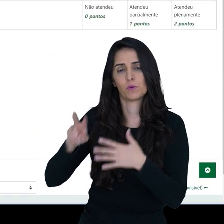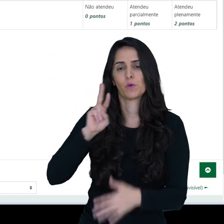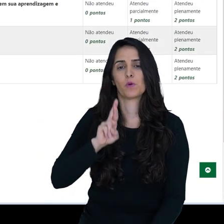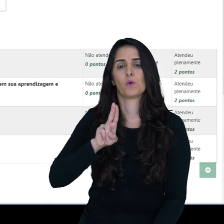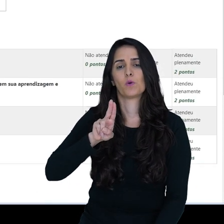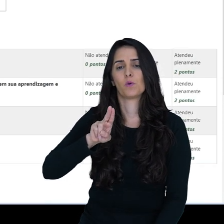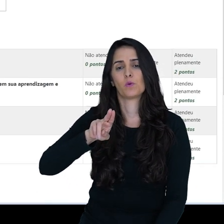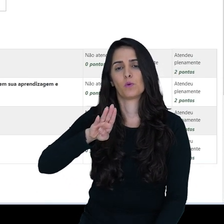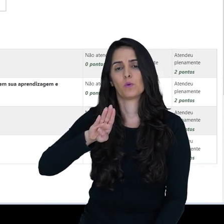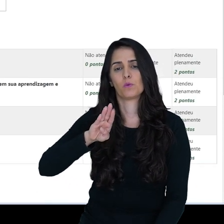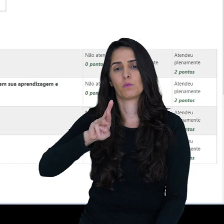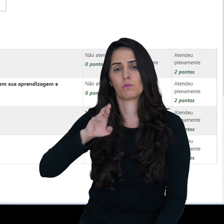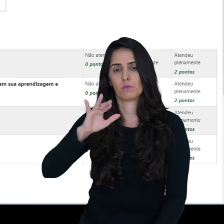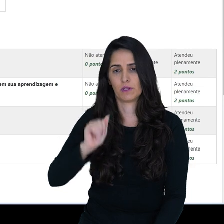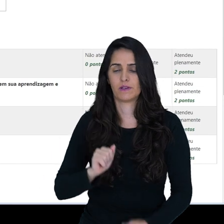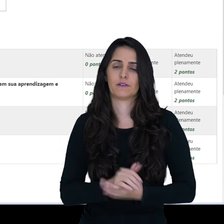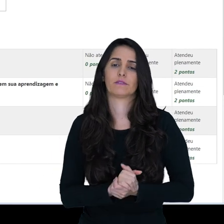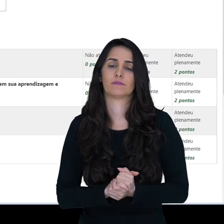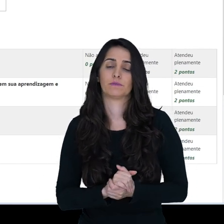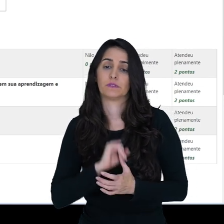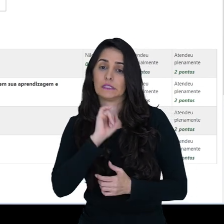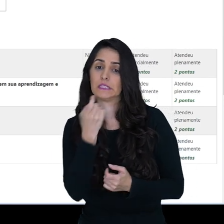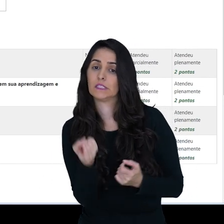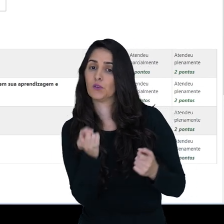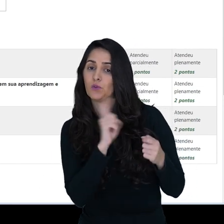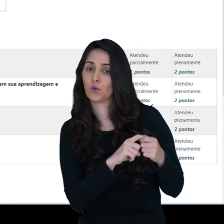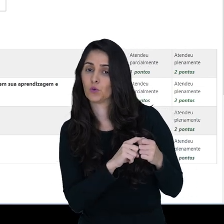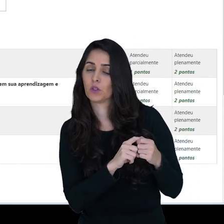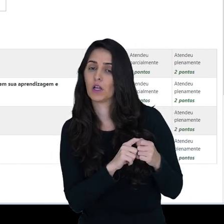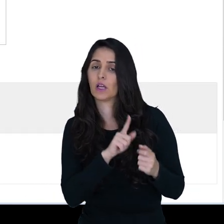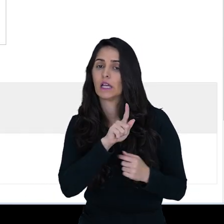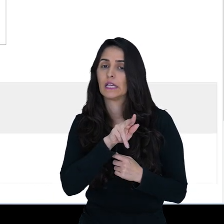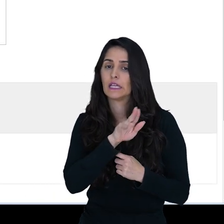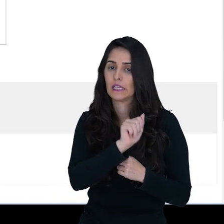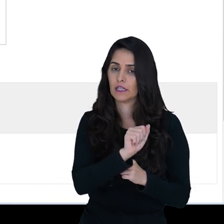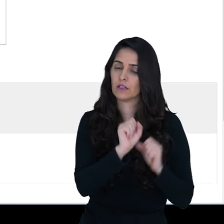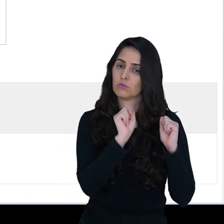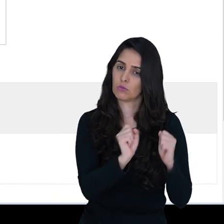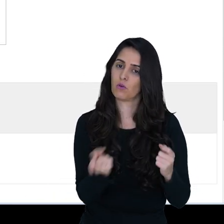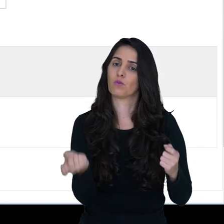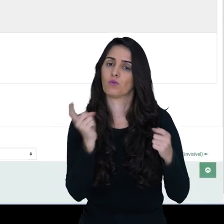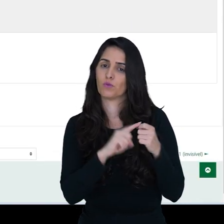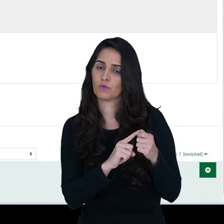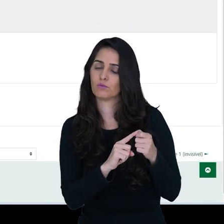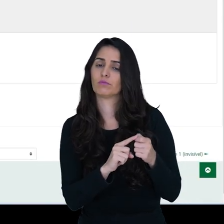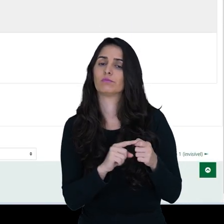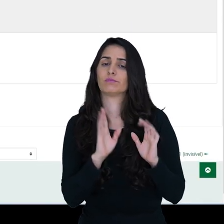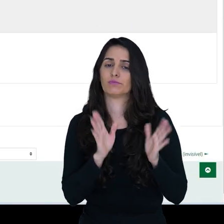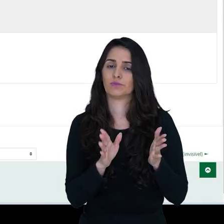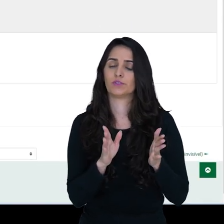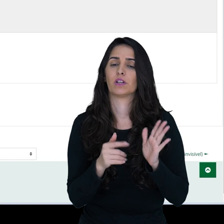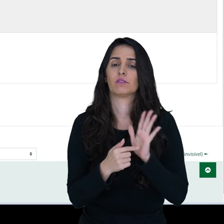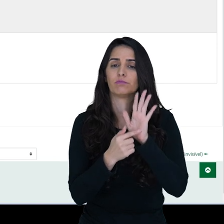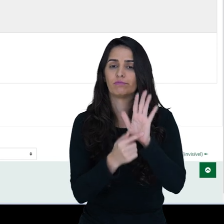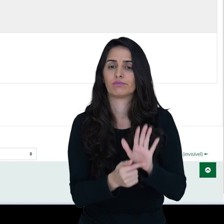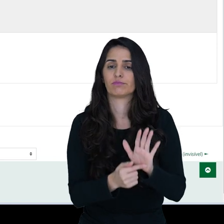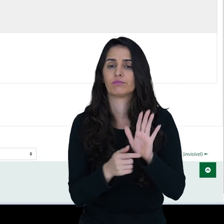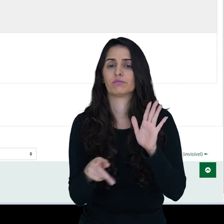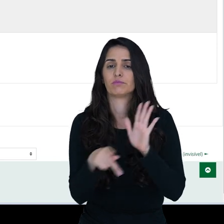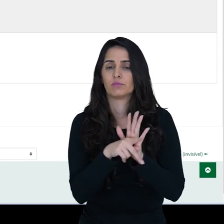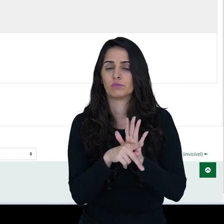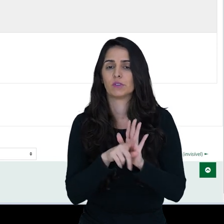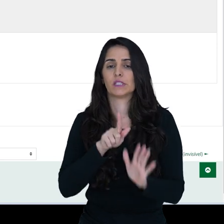está disponível o meu método de avaliação. Se eu quiser voltar então para a guia de avaliação, eu posso voltar e aí já